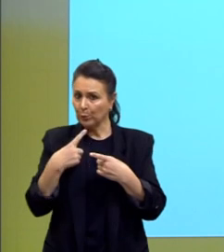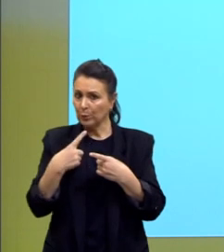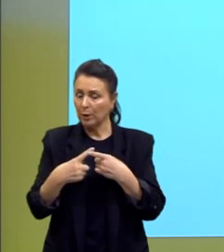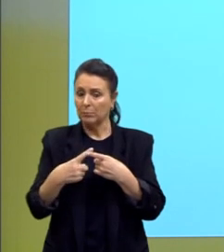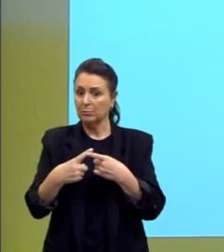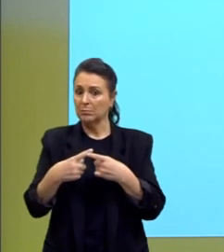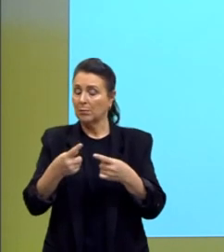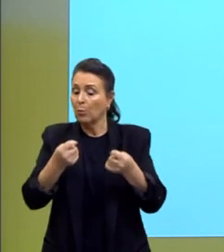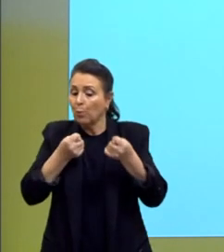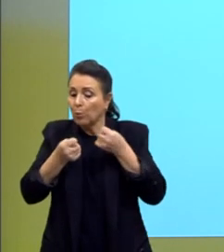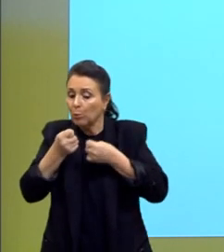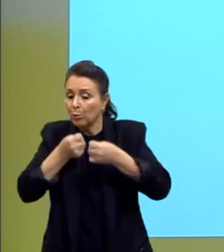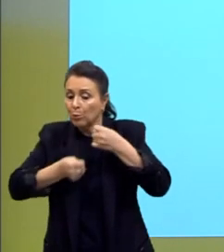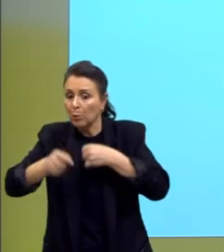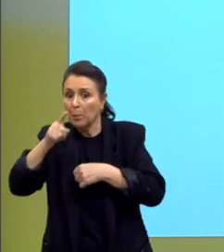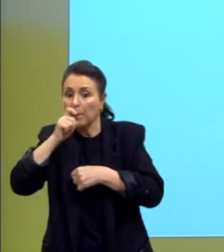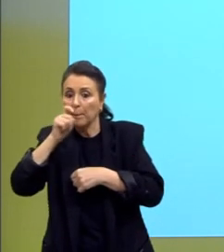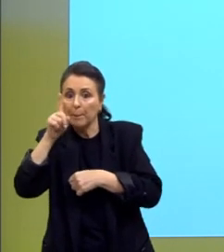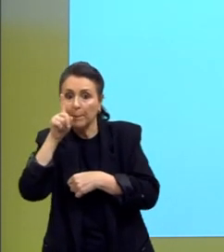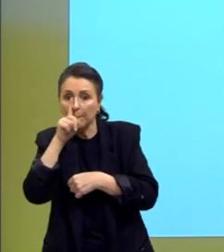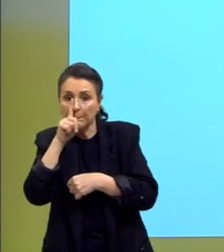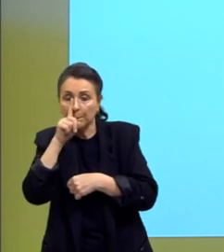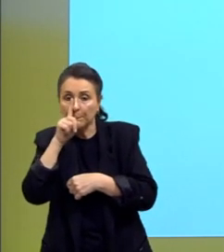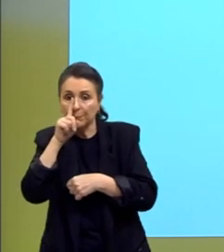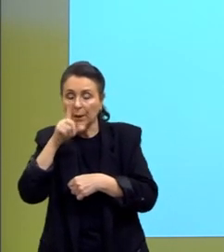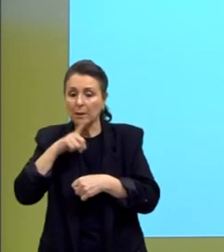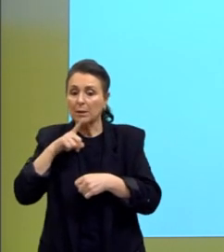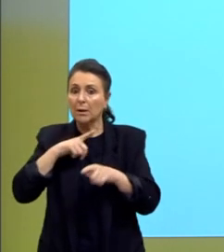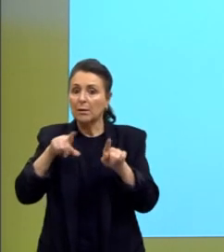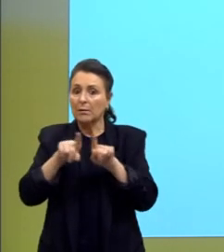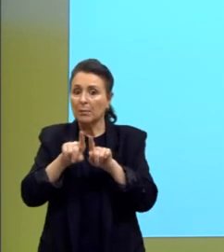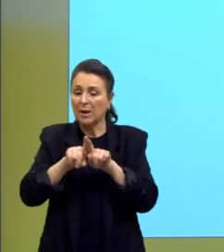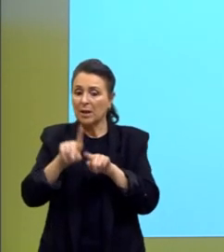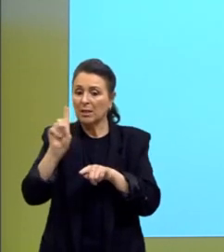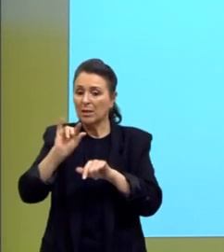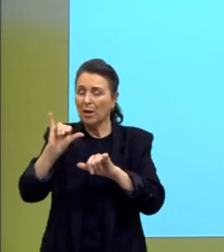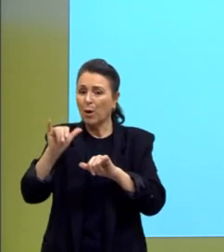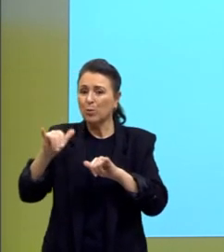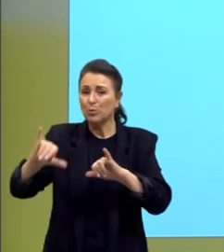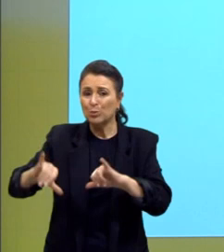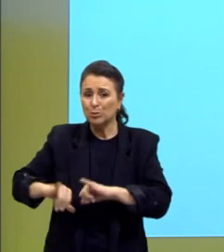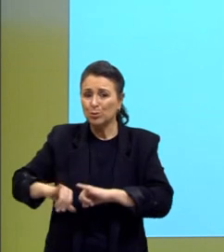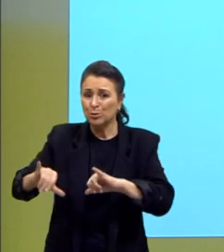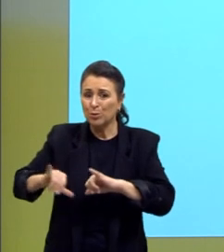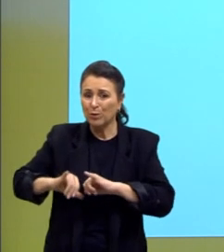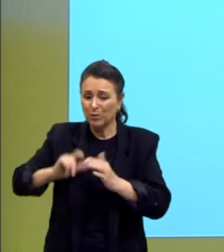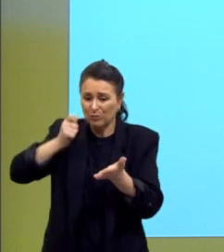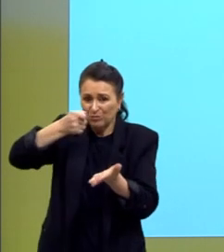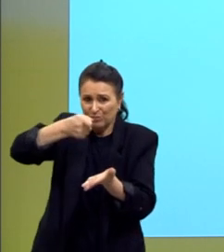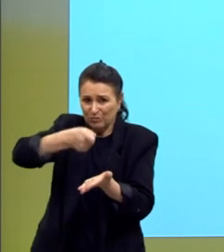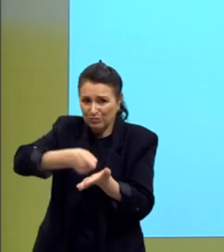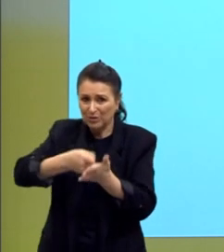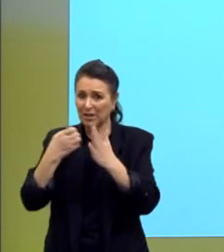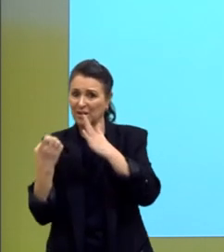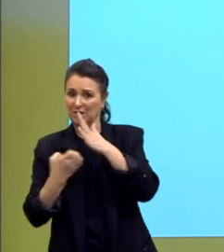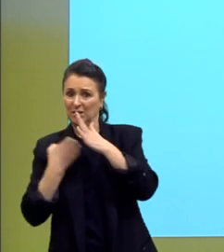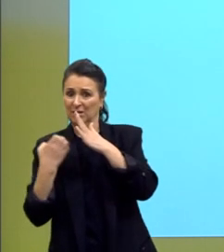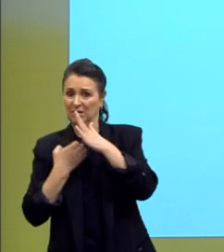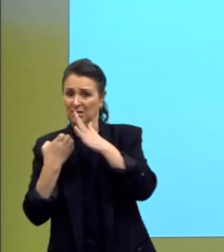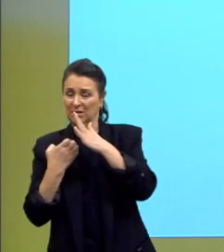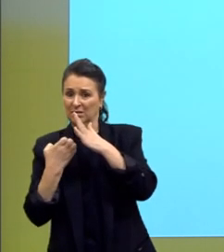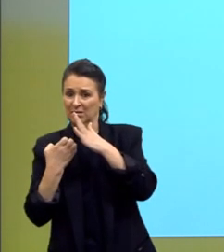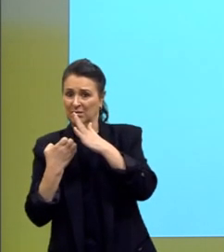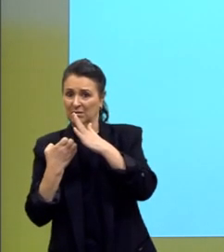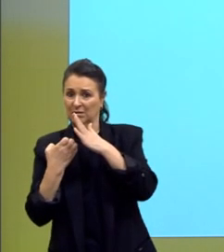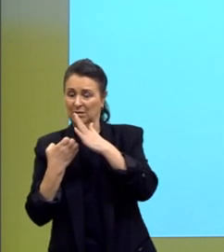controle dos pais e para o menor abuso de grandes empresas sobre os infantes. Destacado em